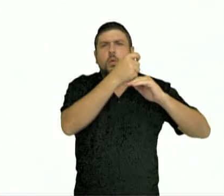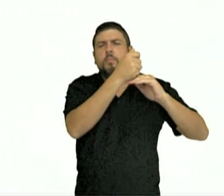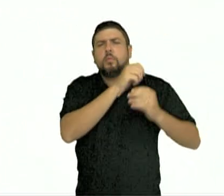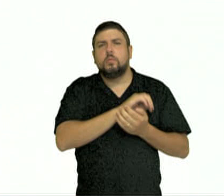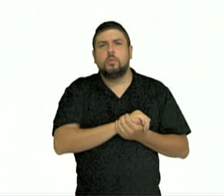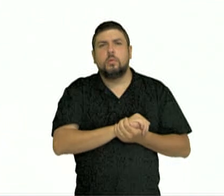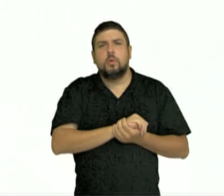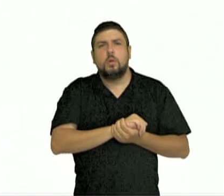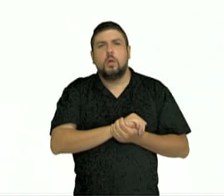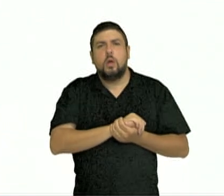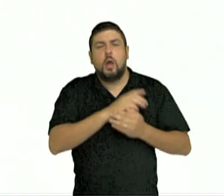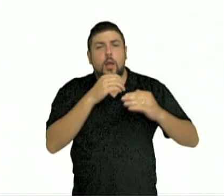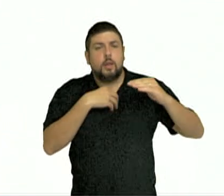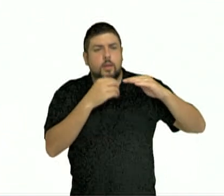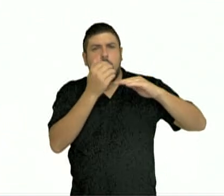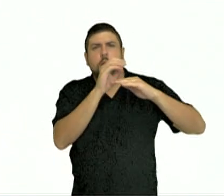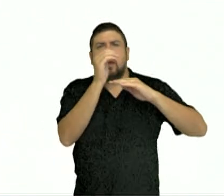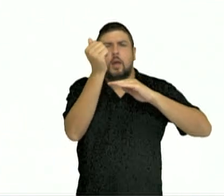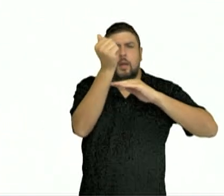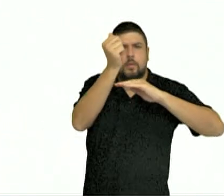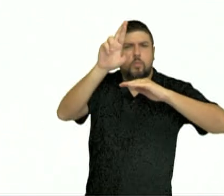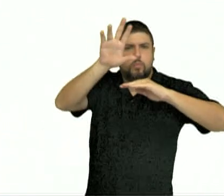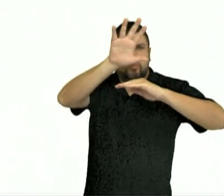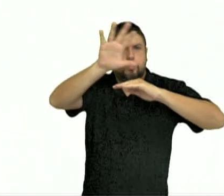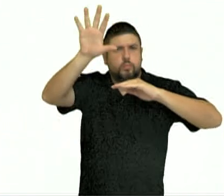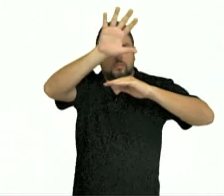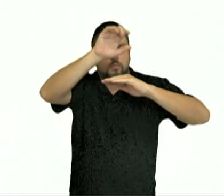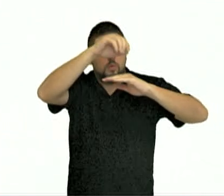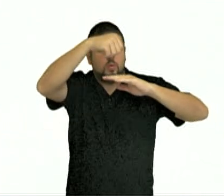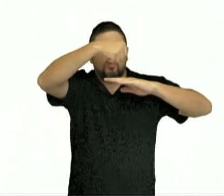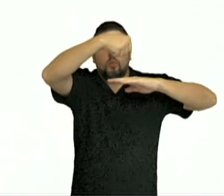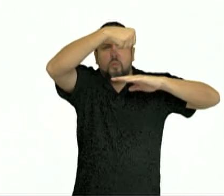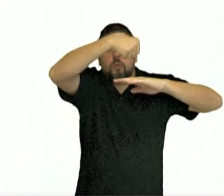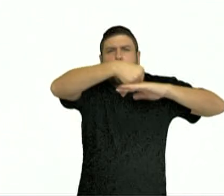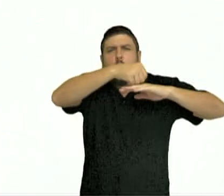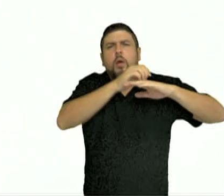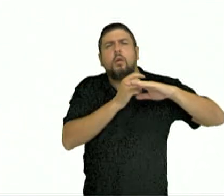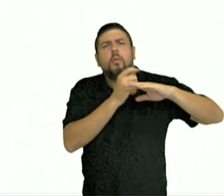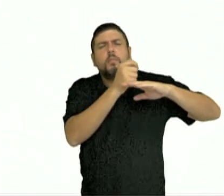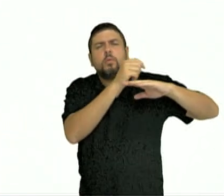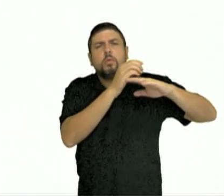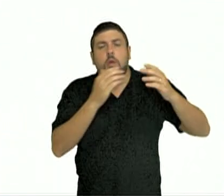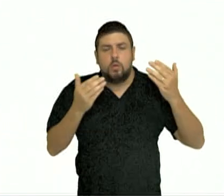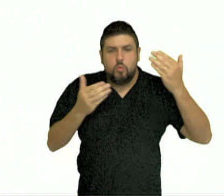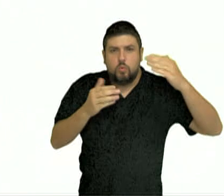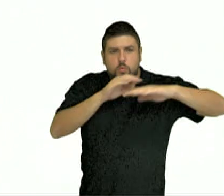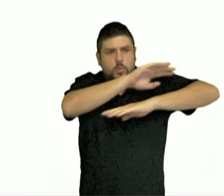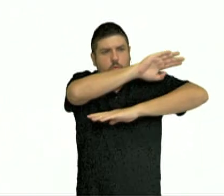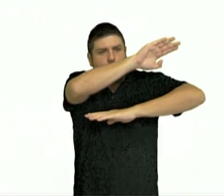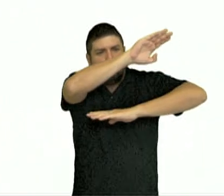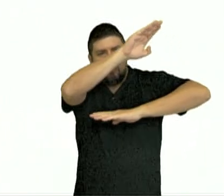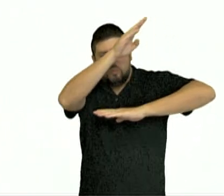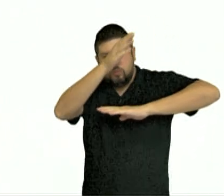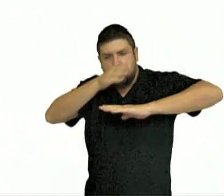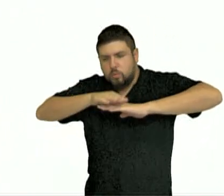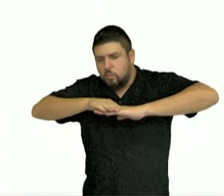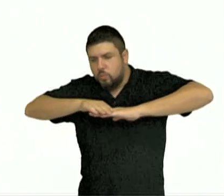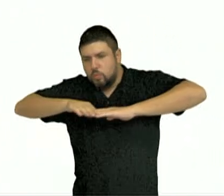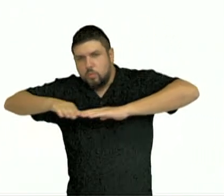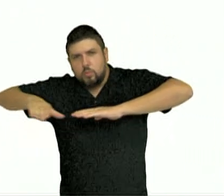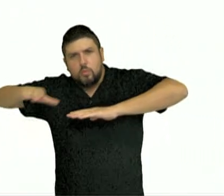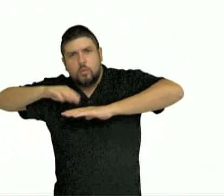será o peso da atmosfera sob esta área, quando comparada a esta outra área aqui.